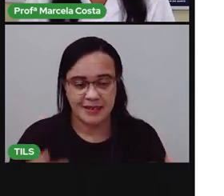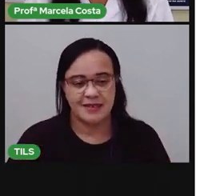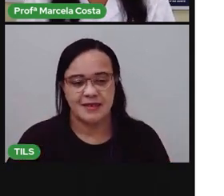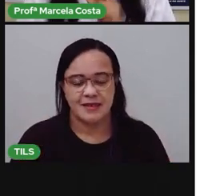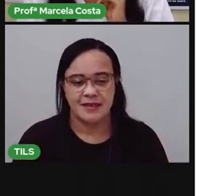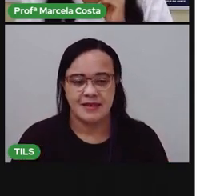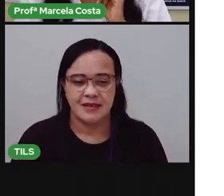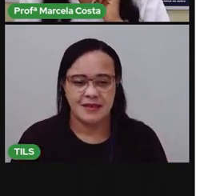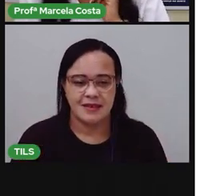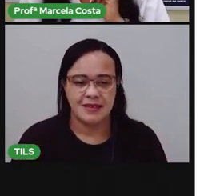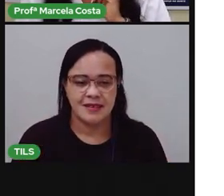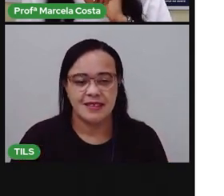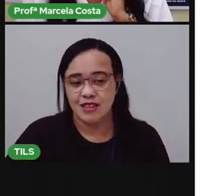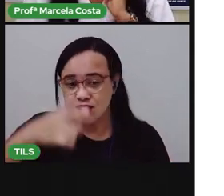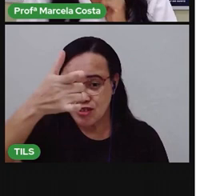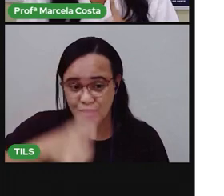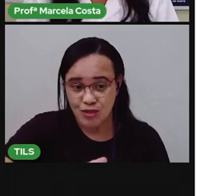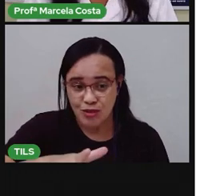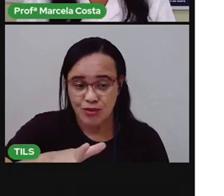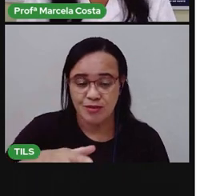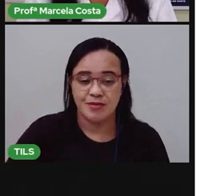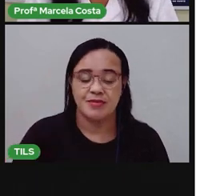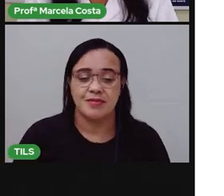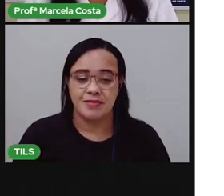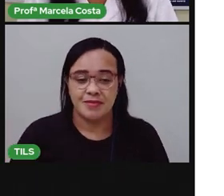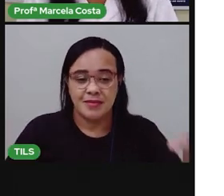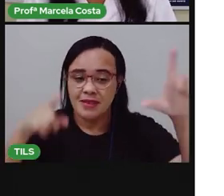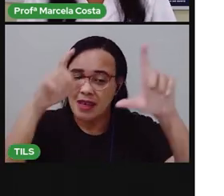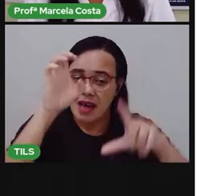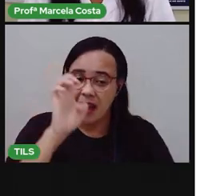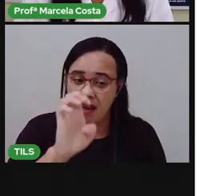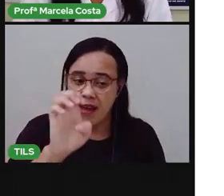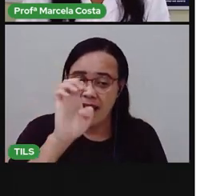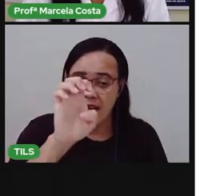Mais uma chance. Letra E.